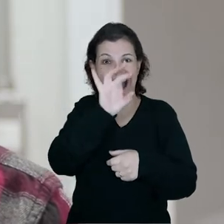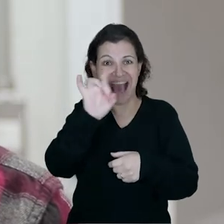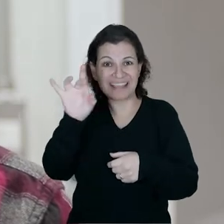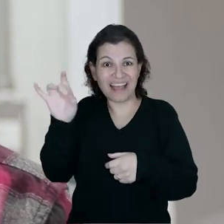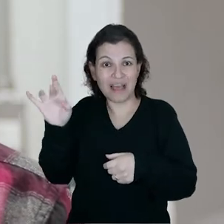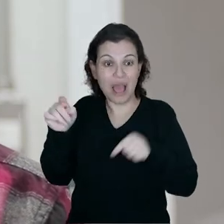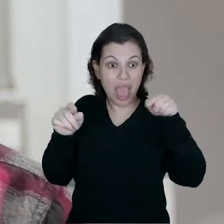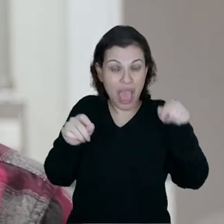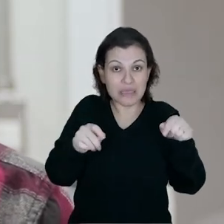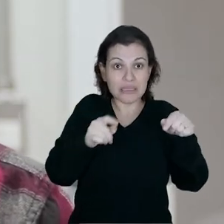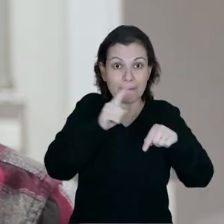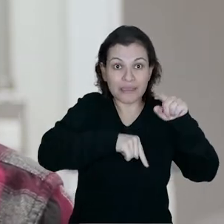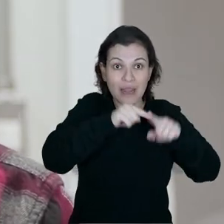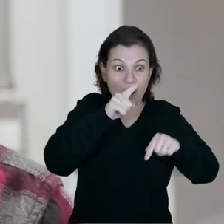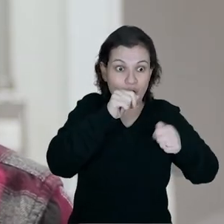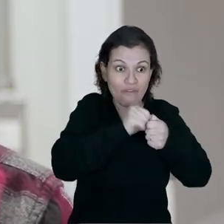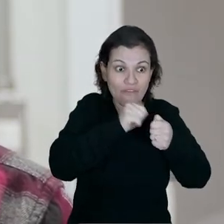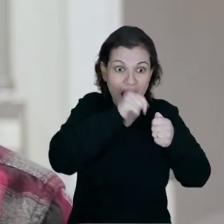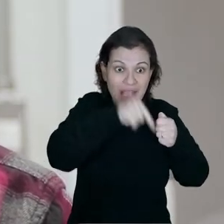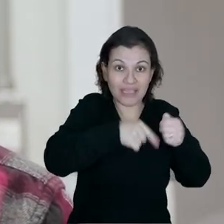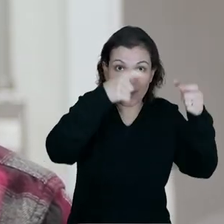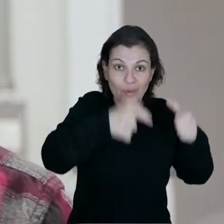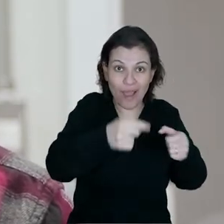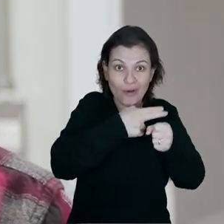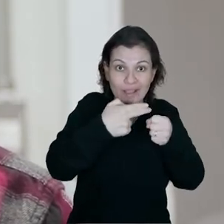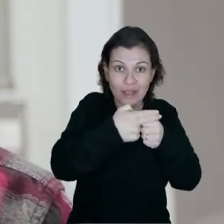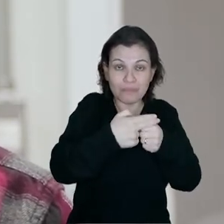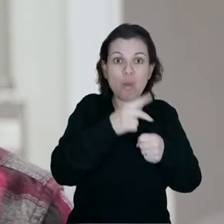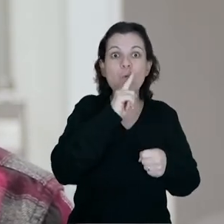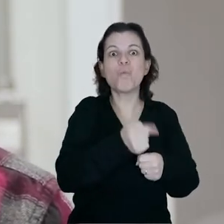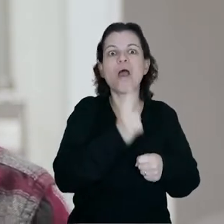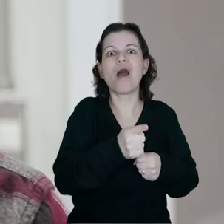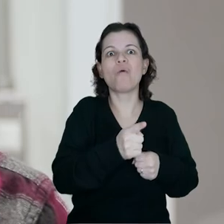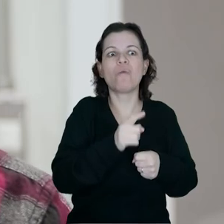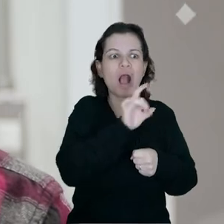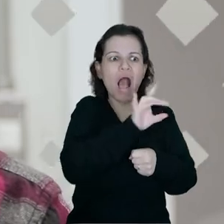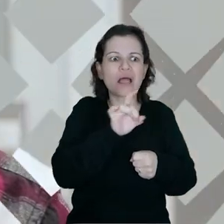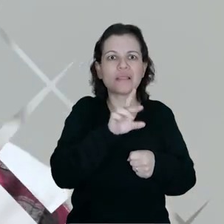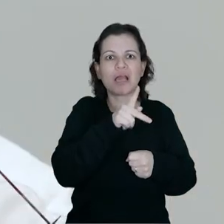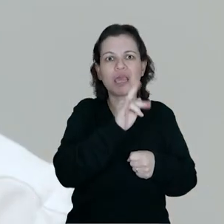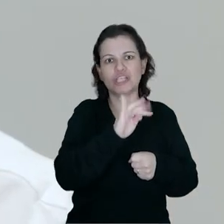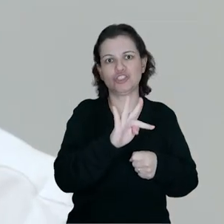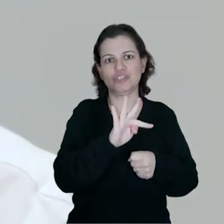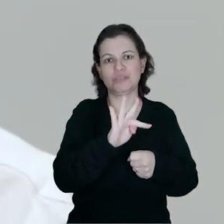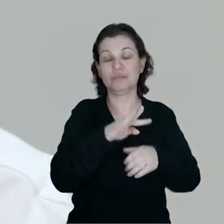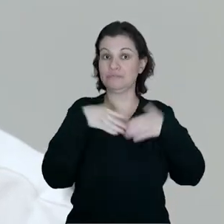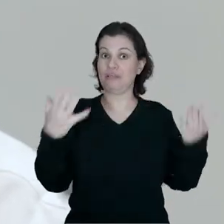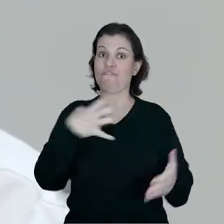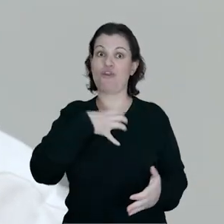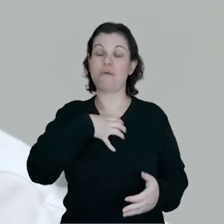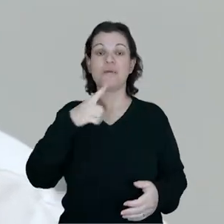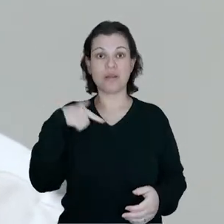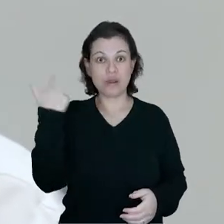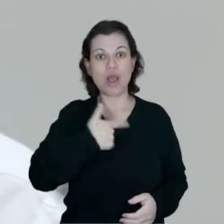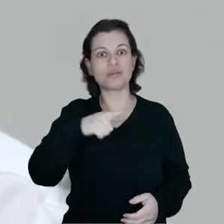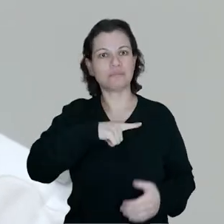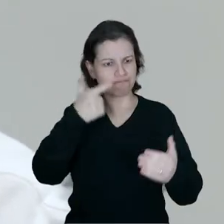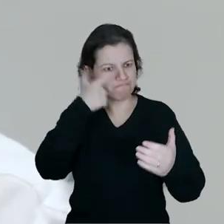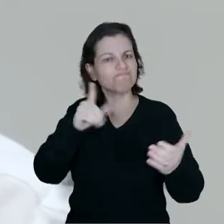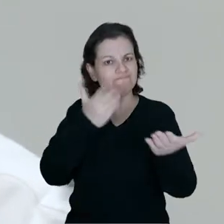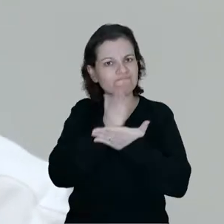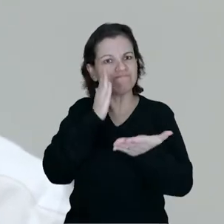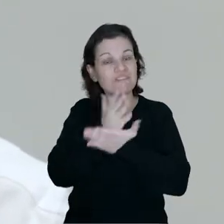por amostra e, com esse material produzido aqui localmente na Unicamp, isso cai para R 1,00 por amostra. Então, dessa forma, nós temos